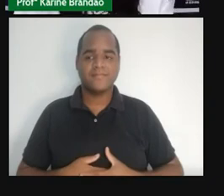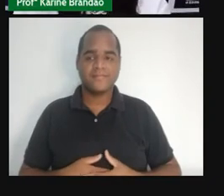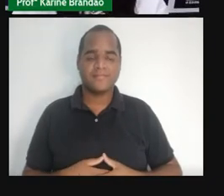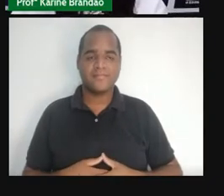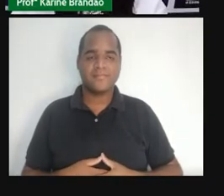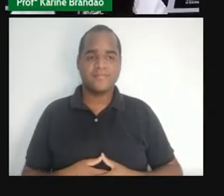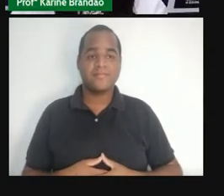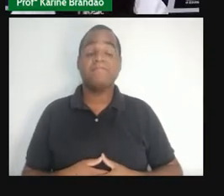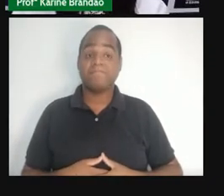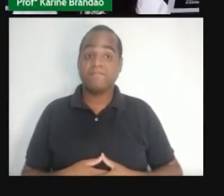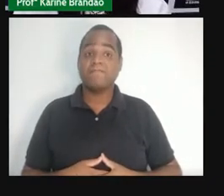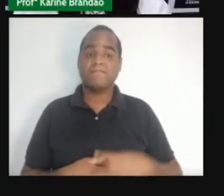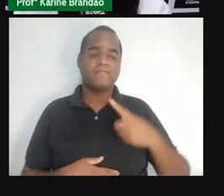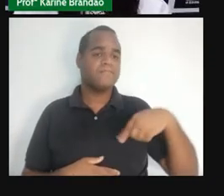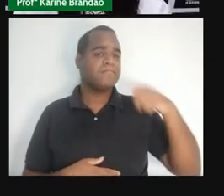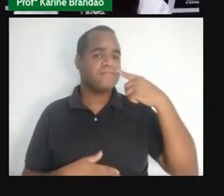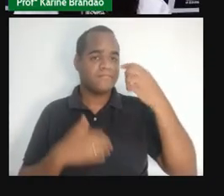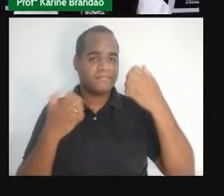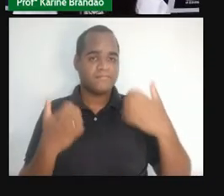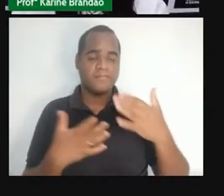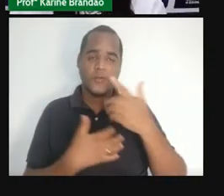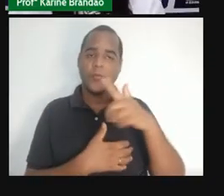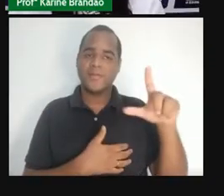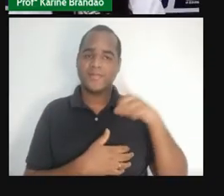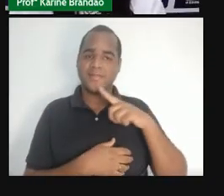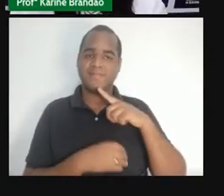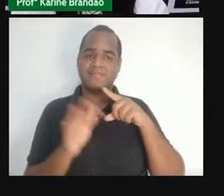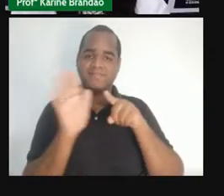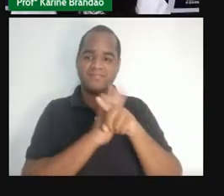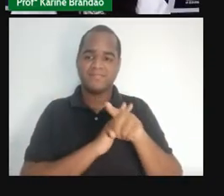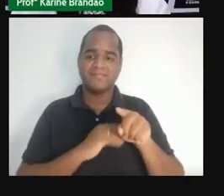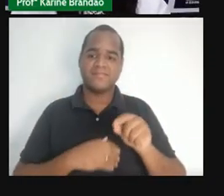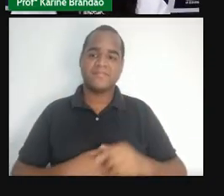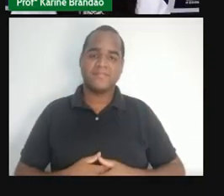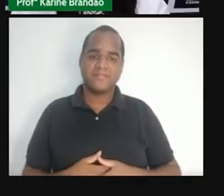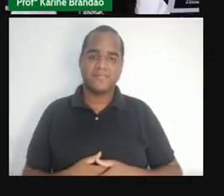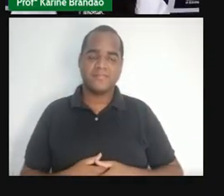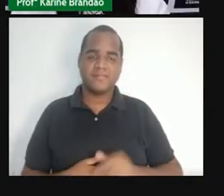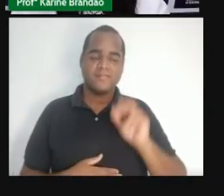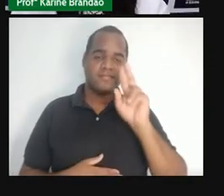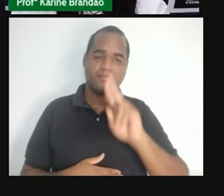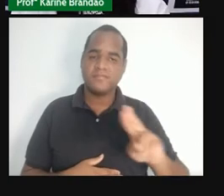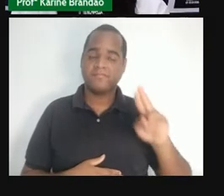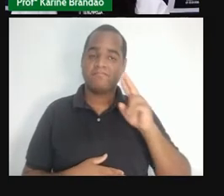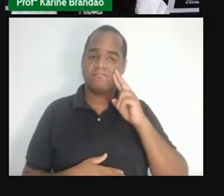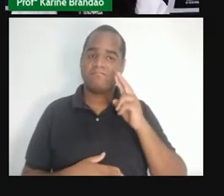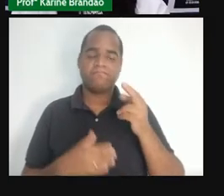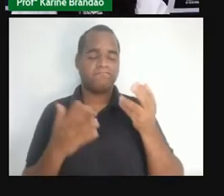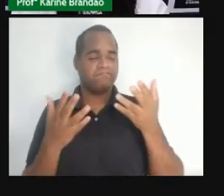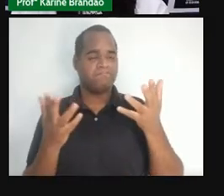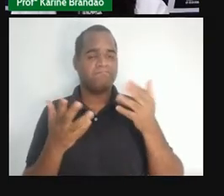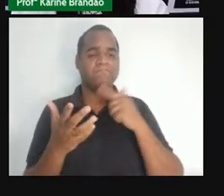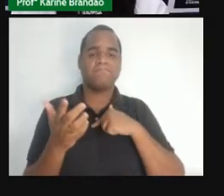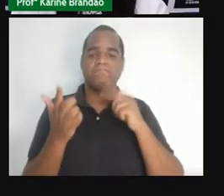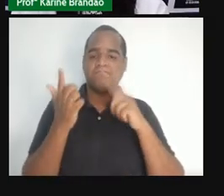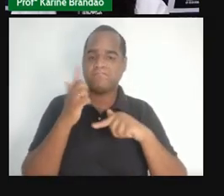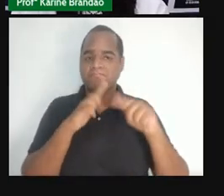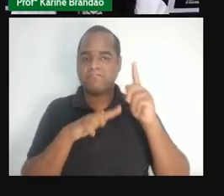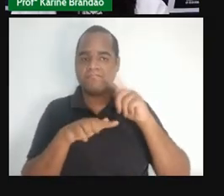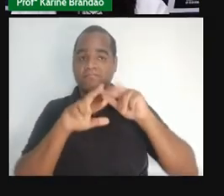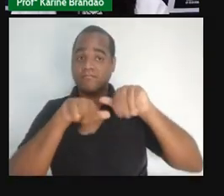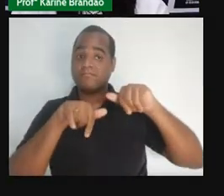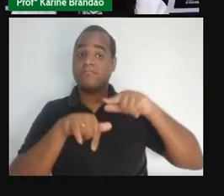E aí, vamos para a nossa próxima questão, que diz o seguinte, O uso de métodos contraceptivos e as